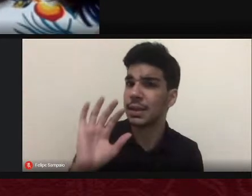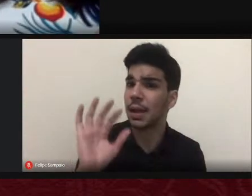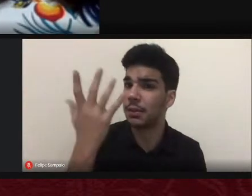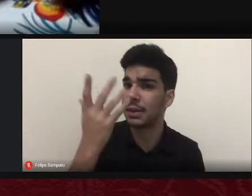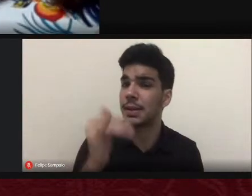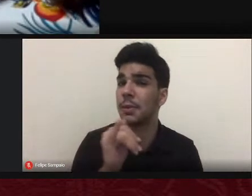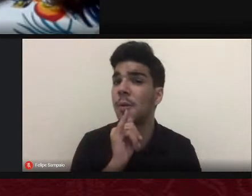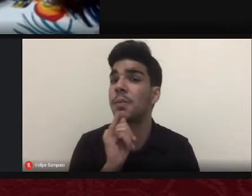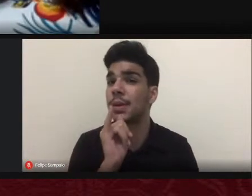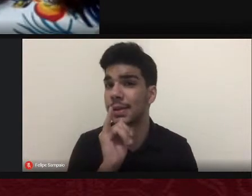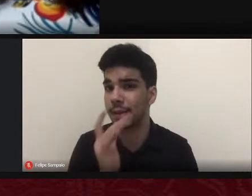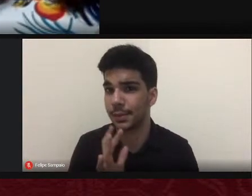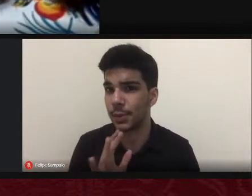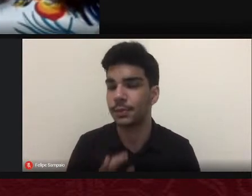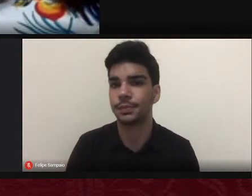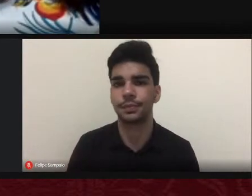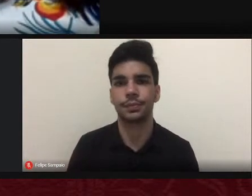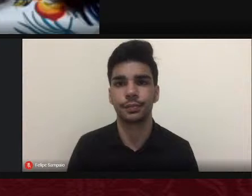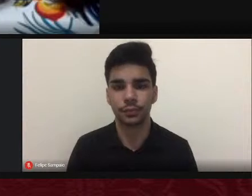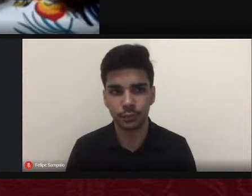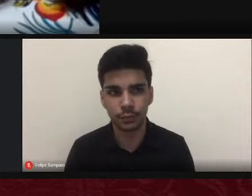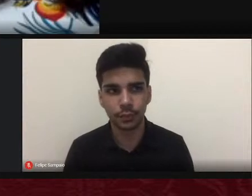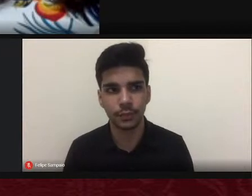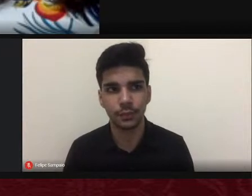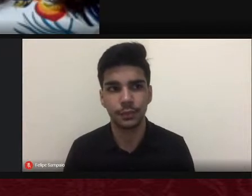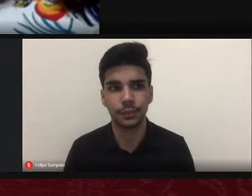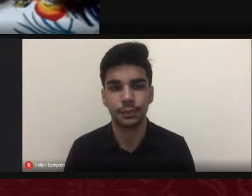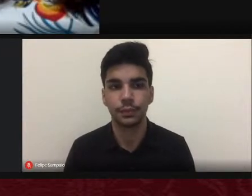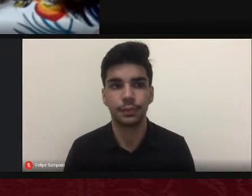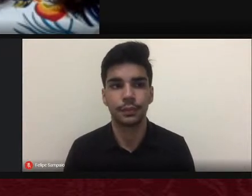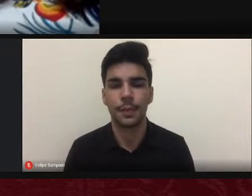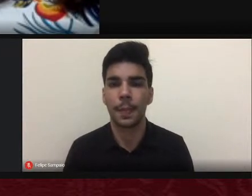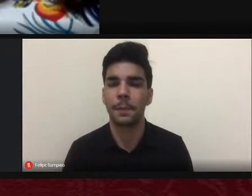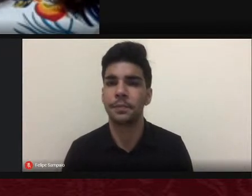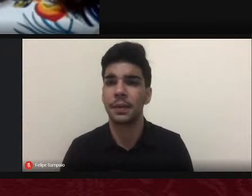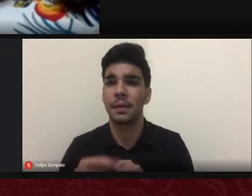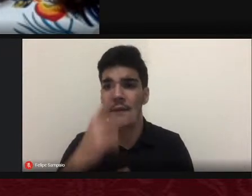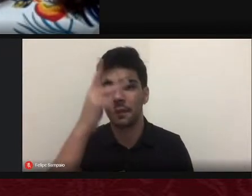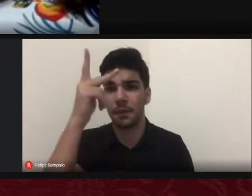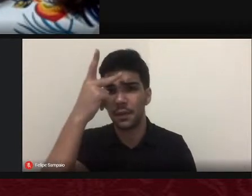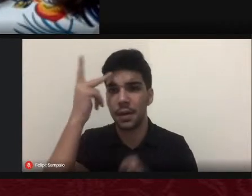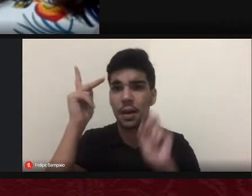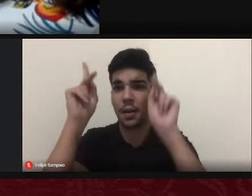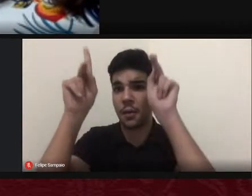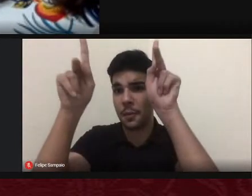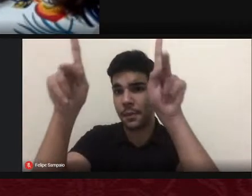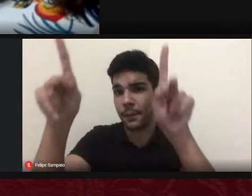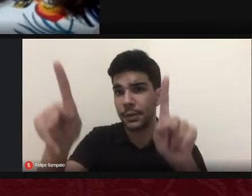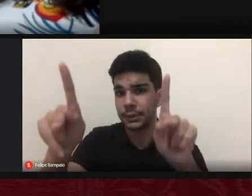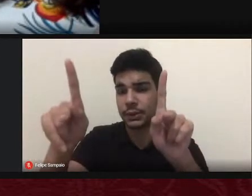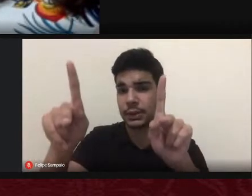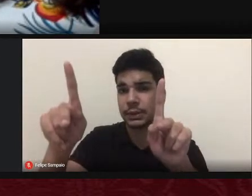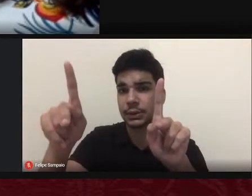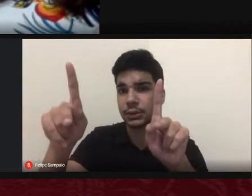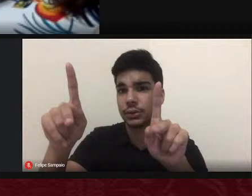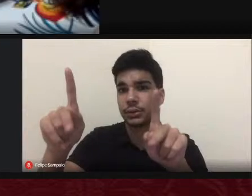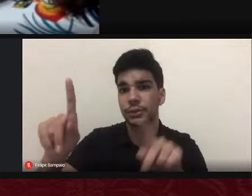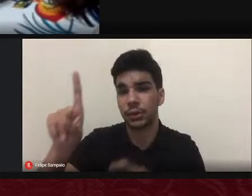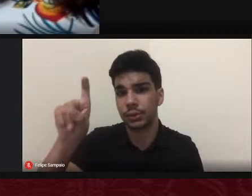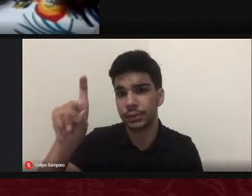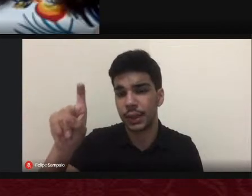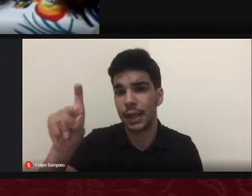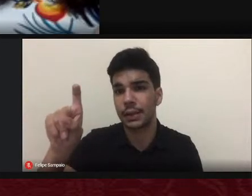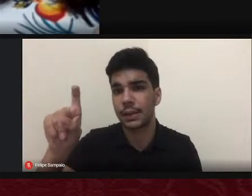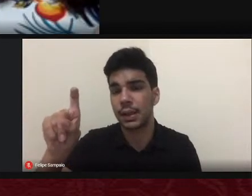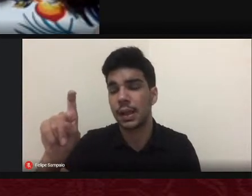exemplo foi o povo de Dourados que reivindicou o curso de agronomia a partir do